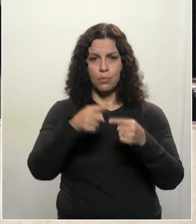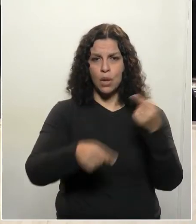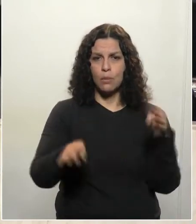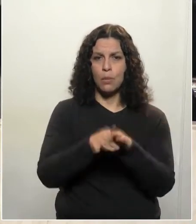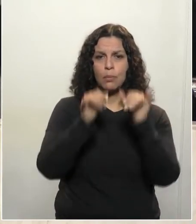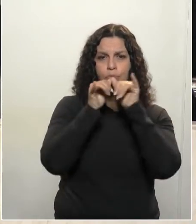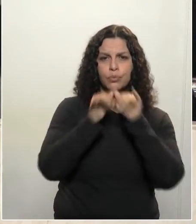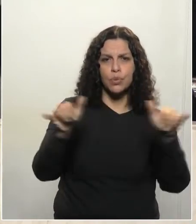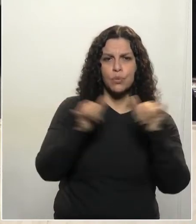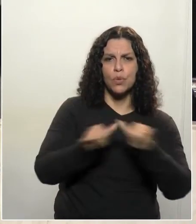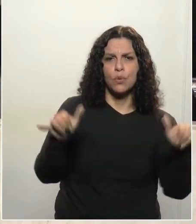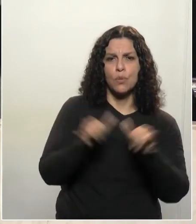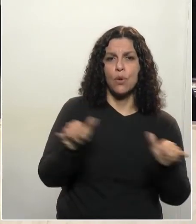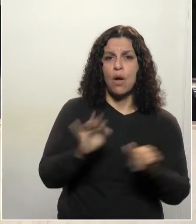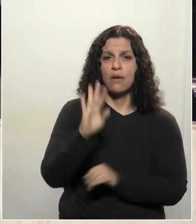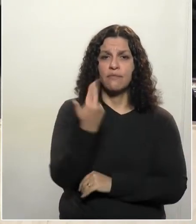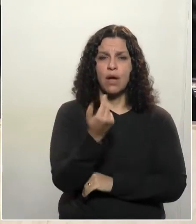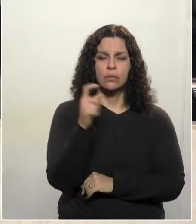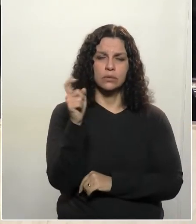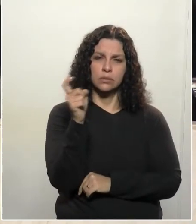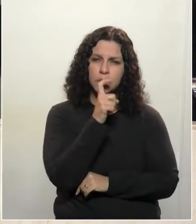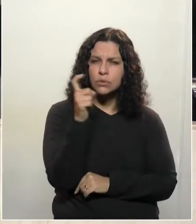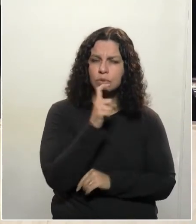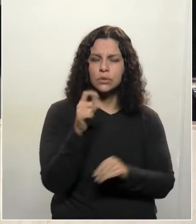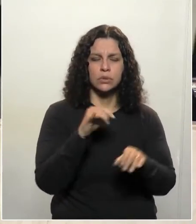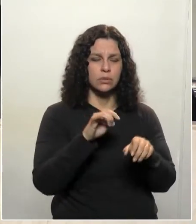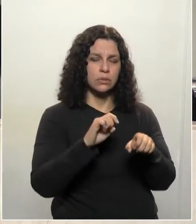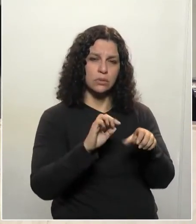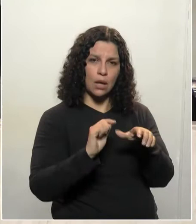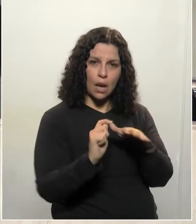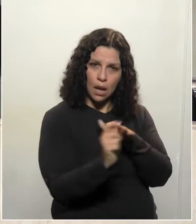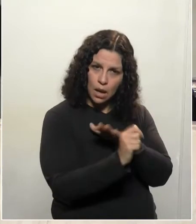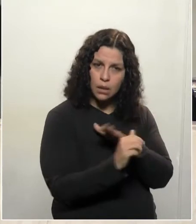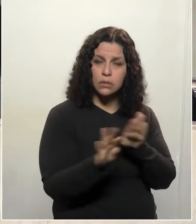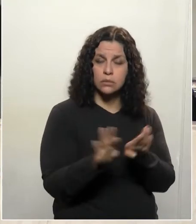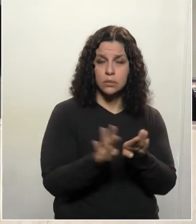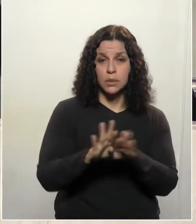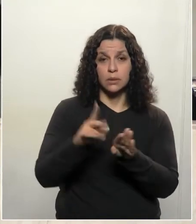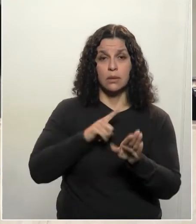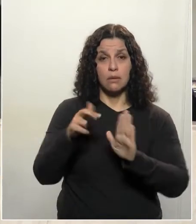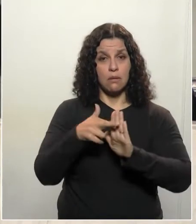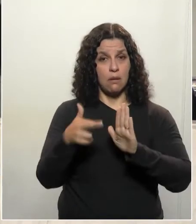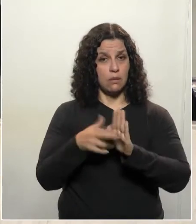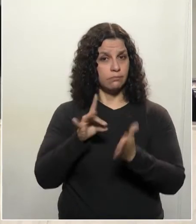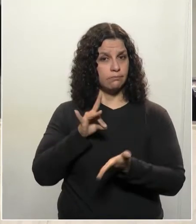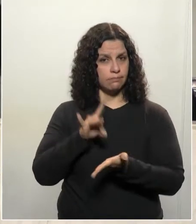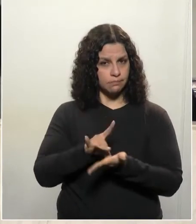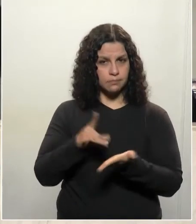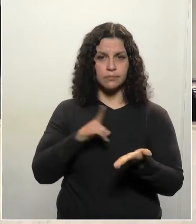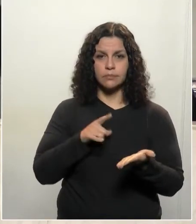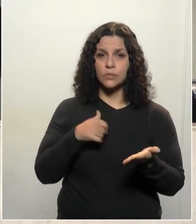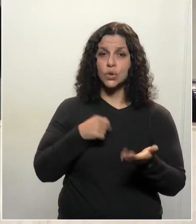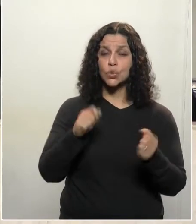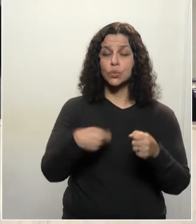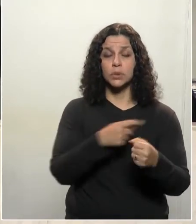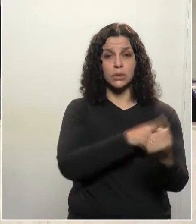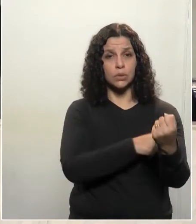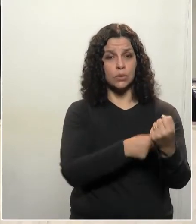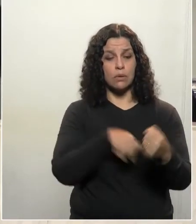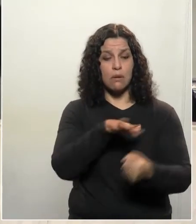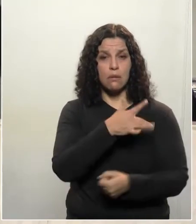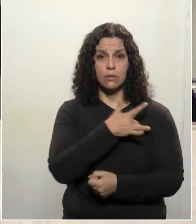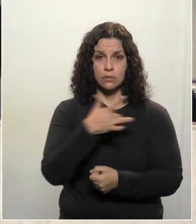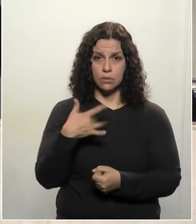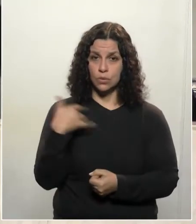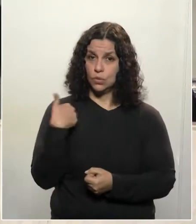disseminação das notícias falsas, face às posições oficiais das autoridades na área da